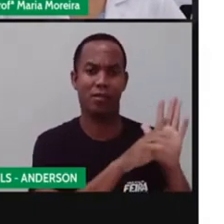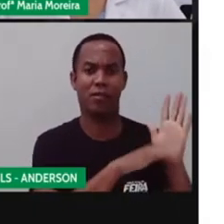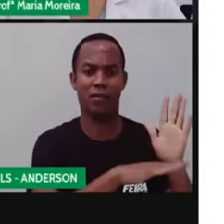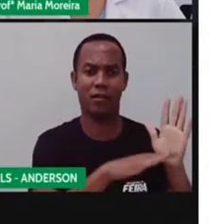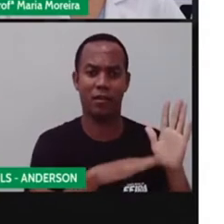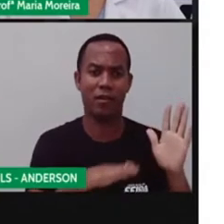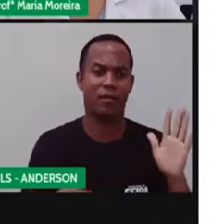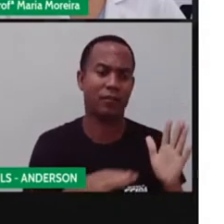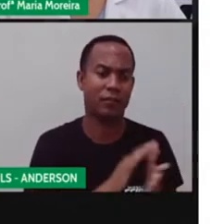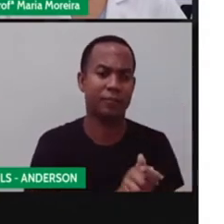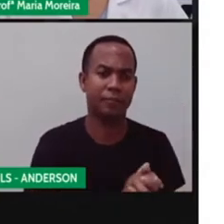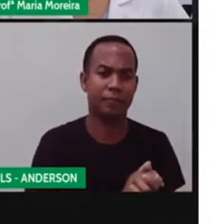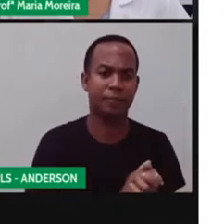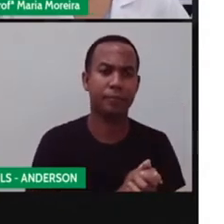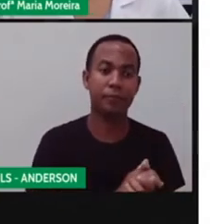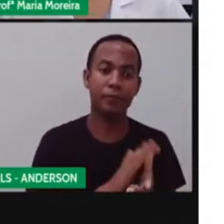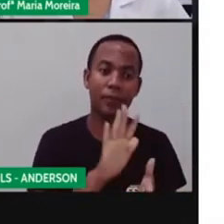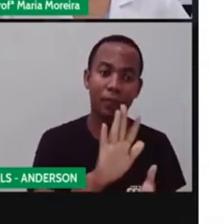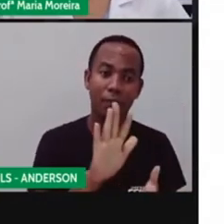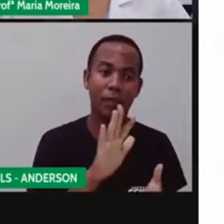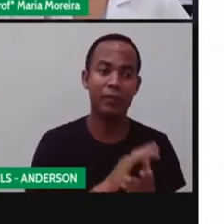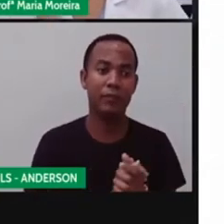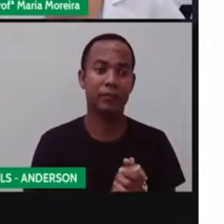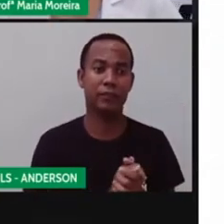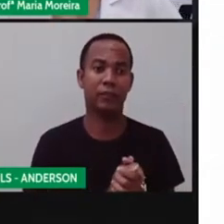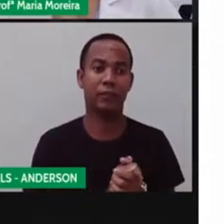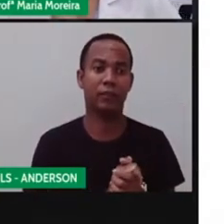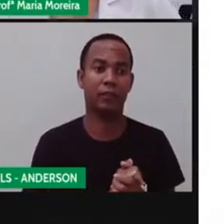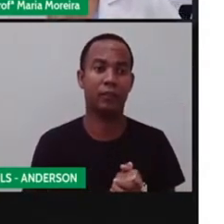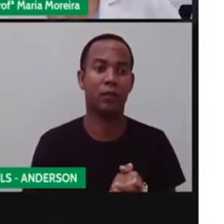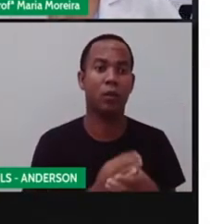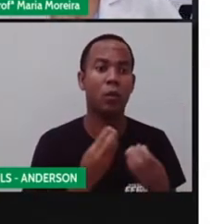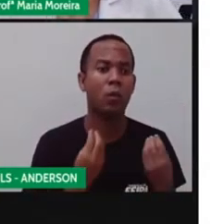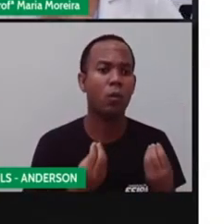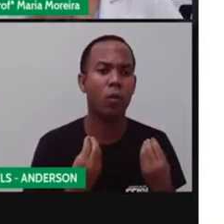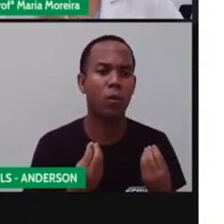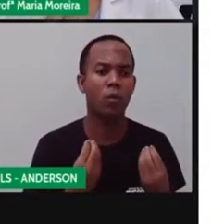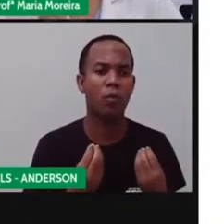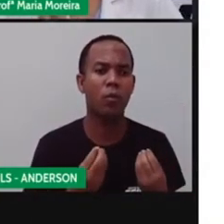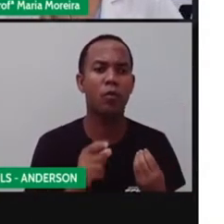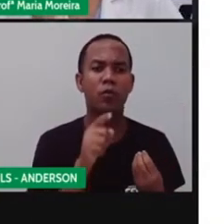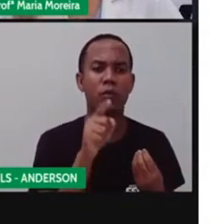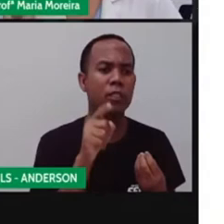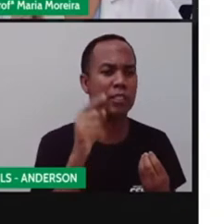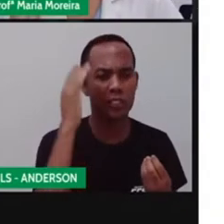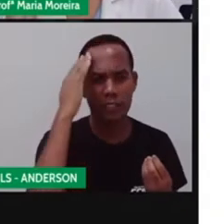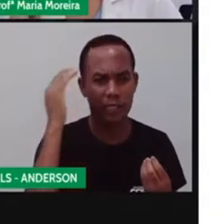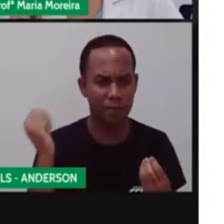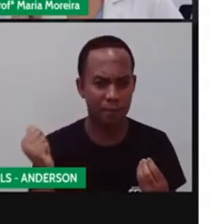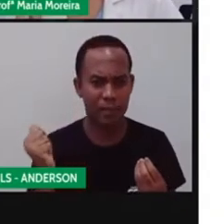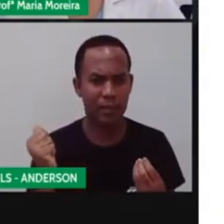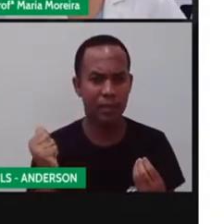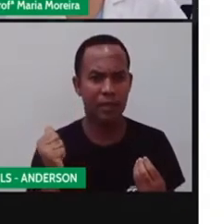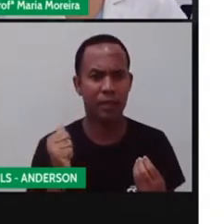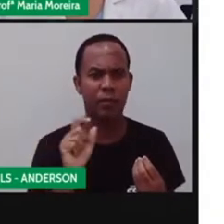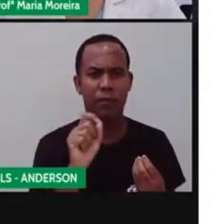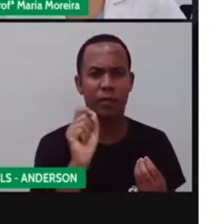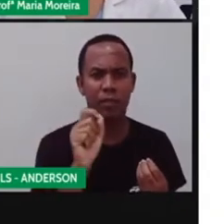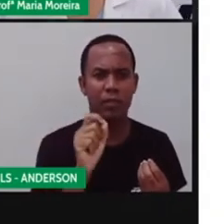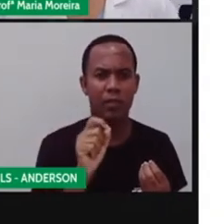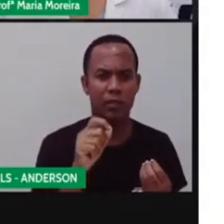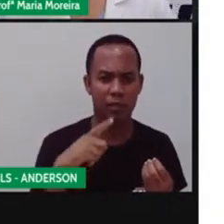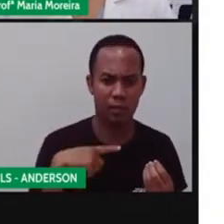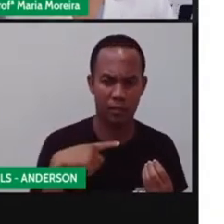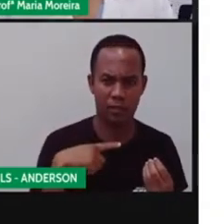Olha que maravilha. Mas, como assim? Como é que a gente vai saber que isso de fato vai